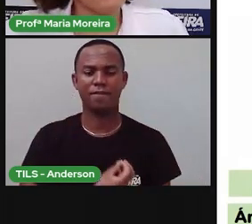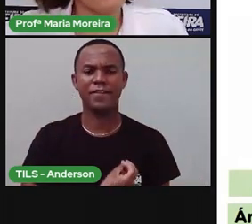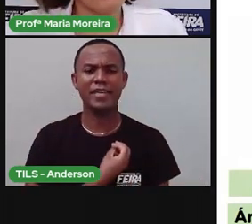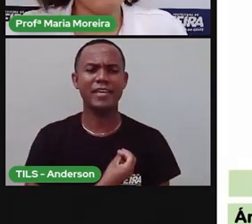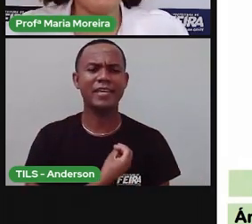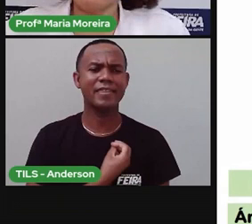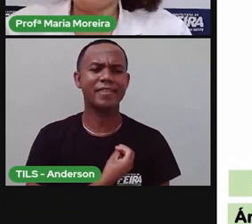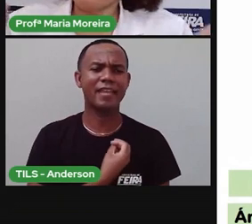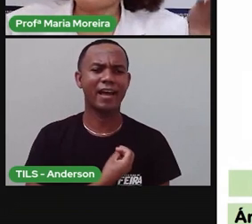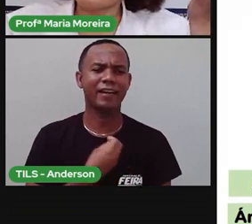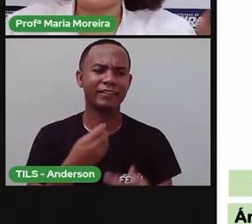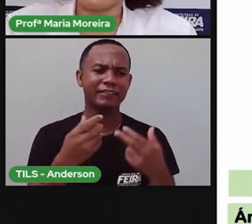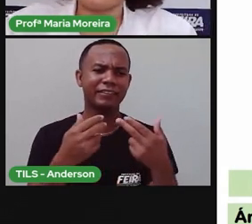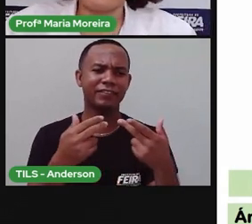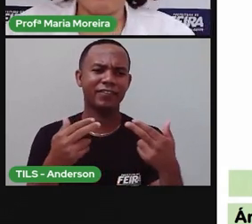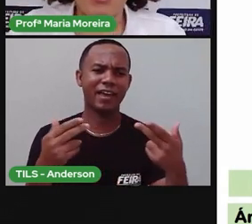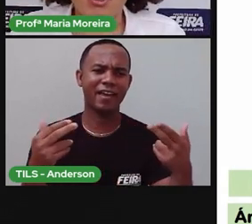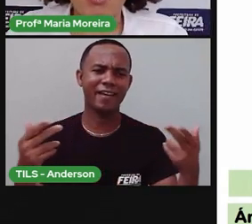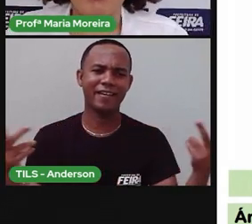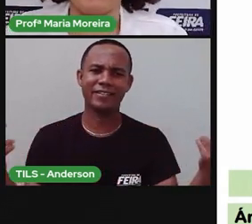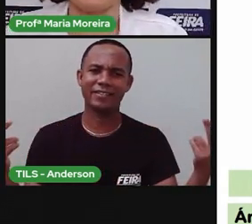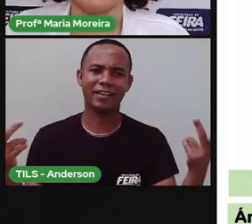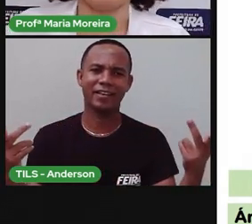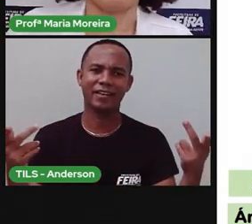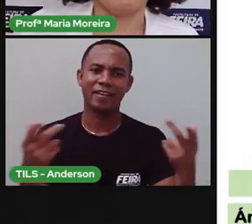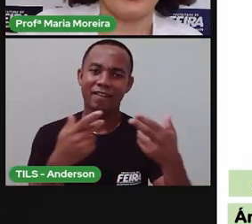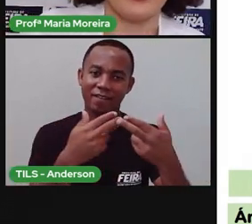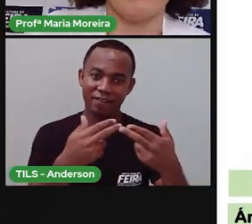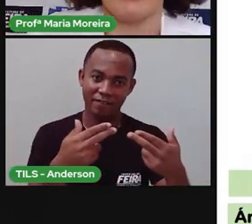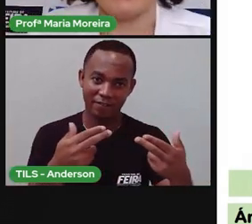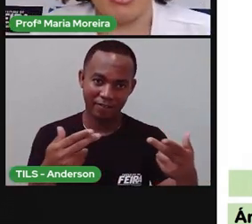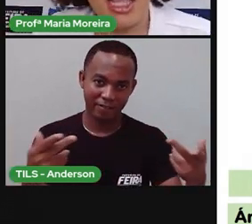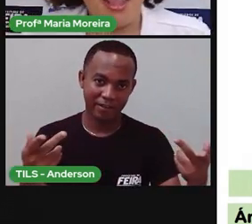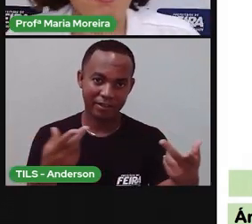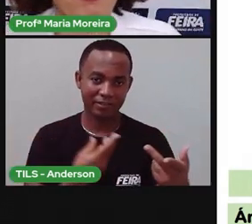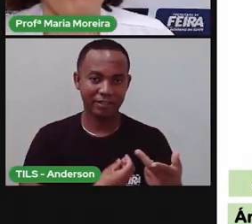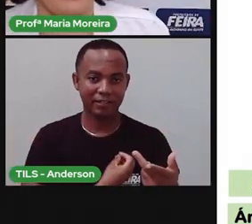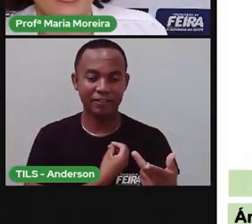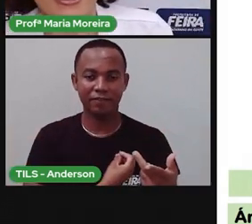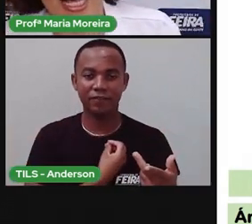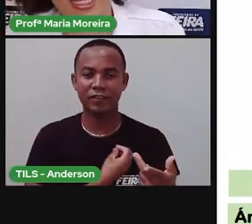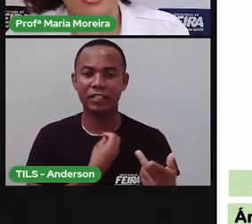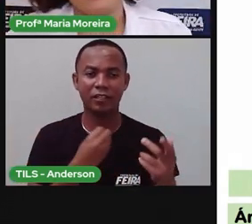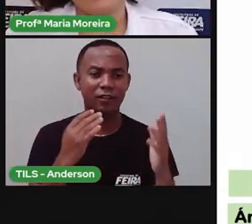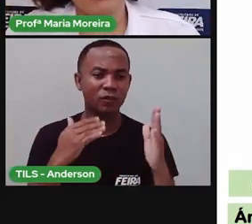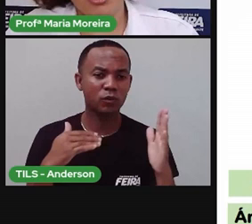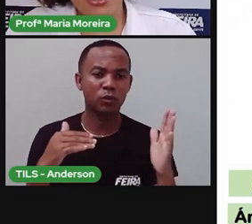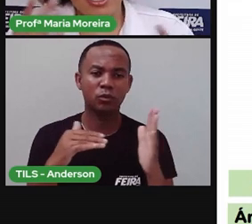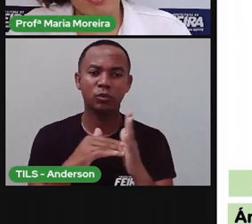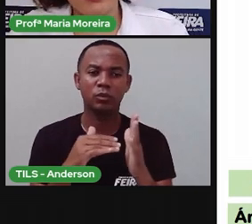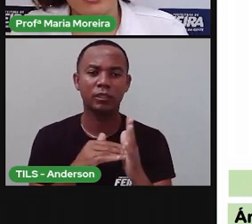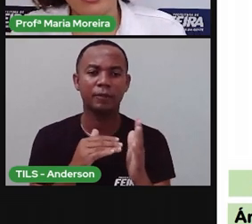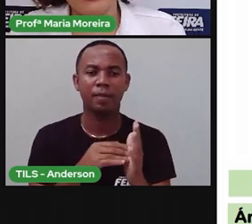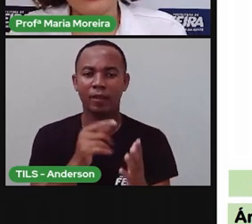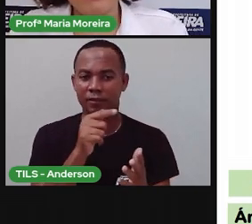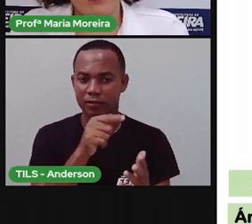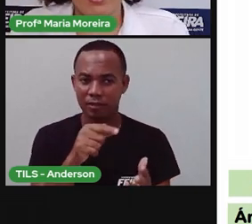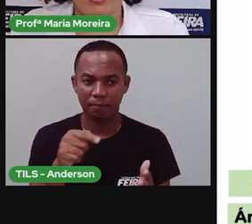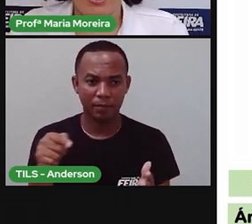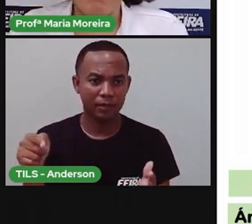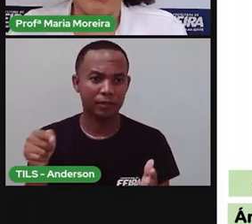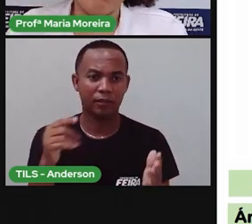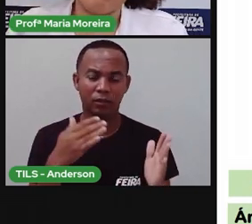sobre, sobre os seres vivos, né? Tudo aquilo que tem vida. E durante a semana aí, né?